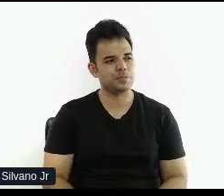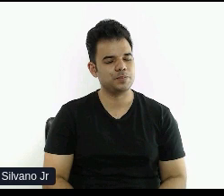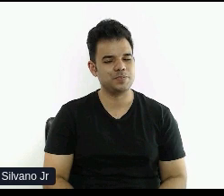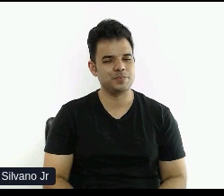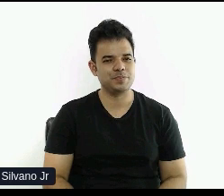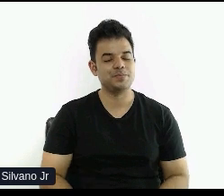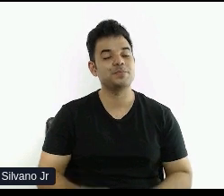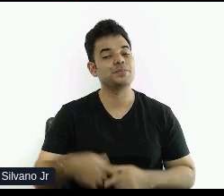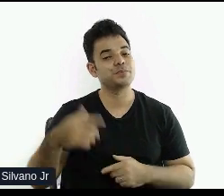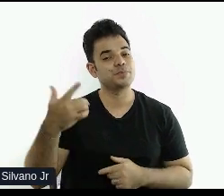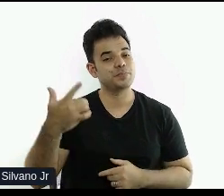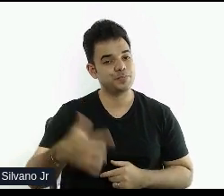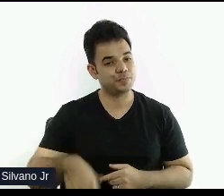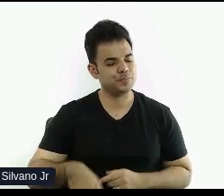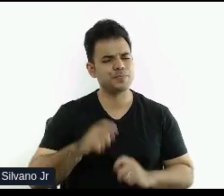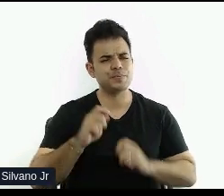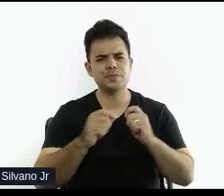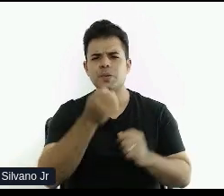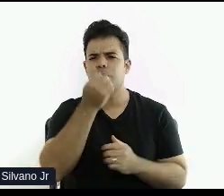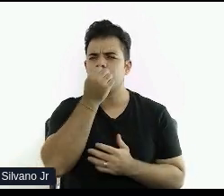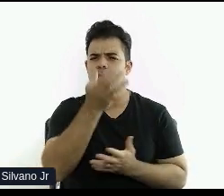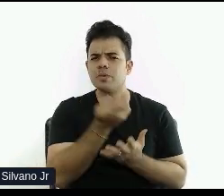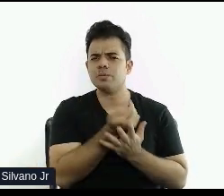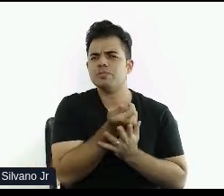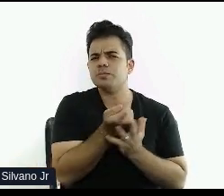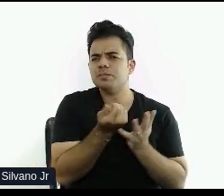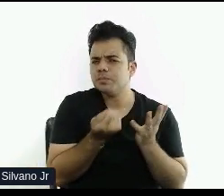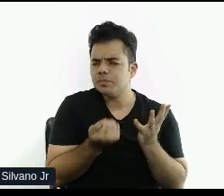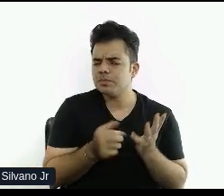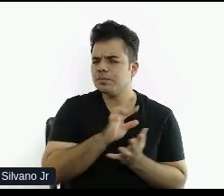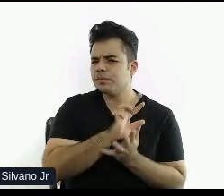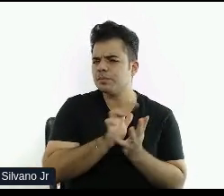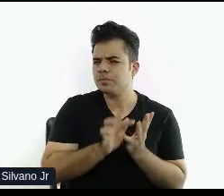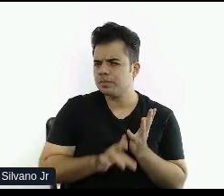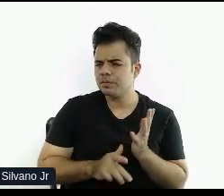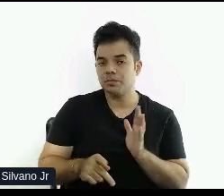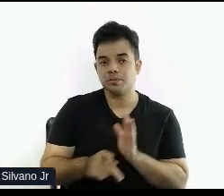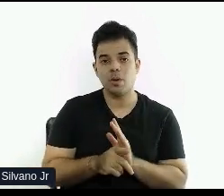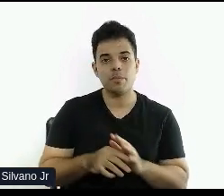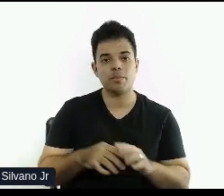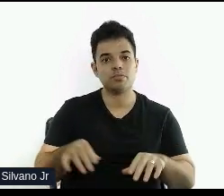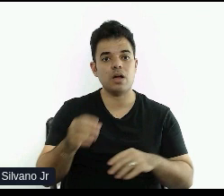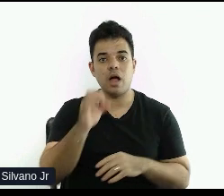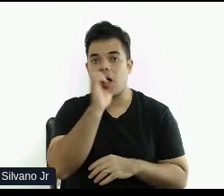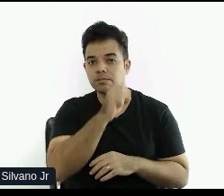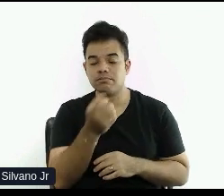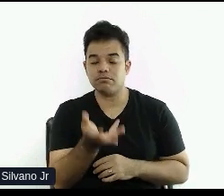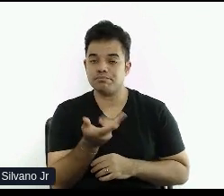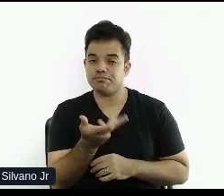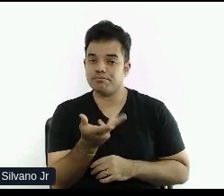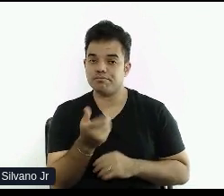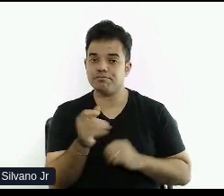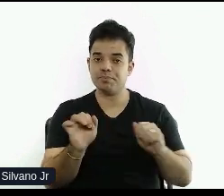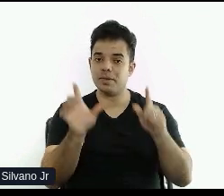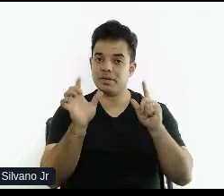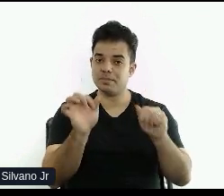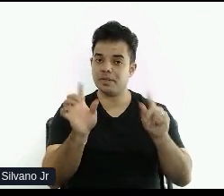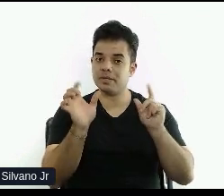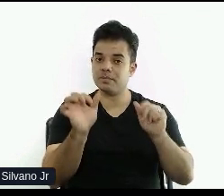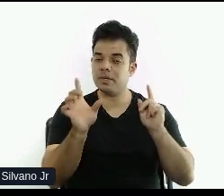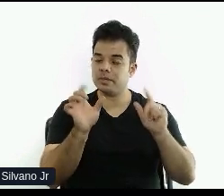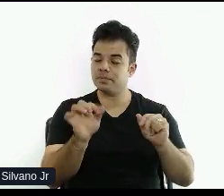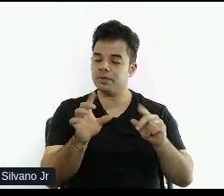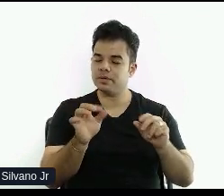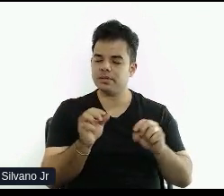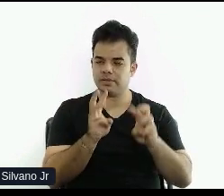Daí aqui, quais os benefícios, né? De pensar em acessibilidade para a performance de um site, né? Por quê?